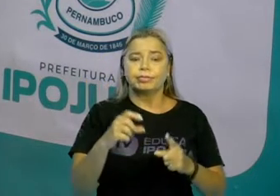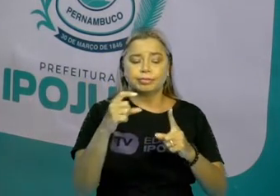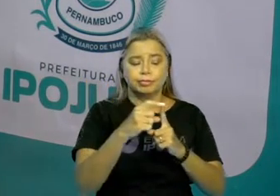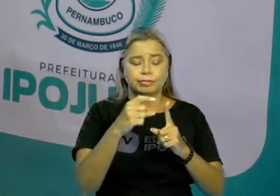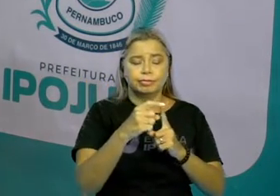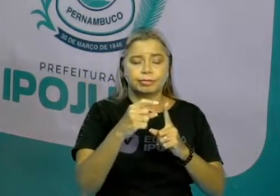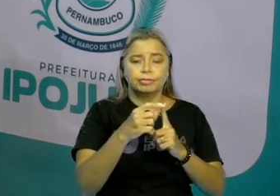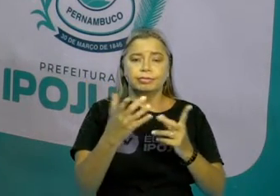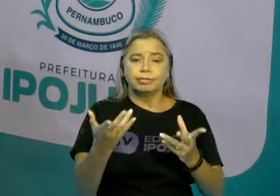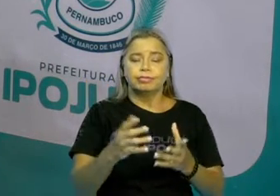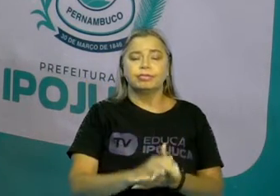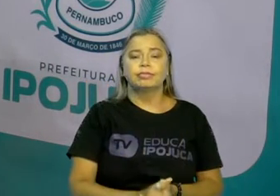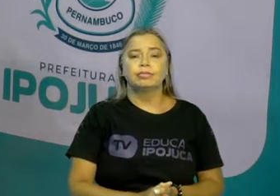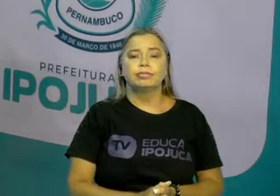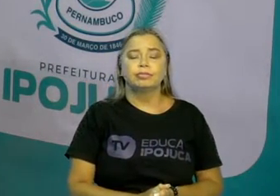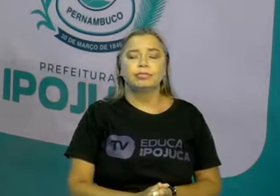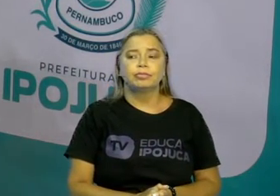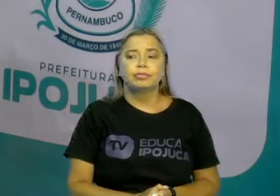comida.